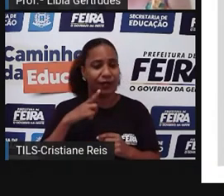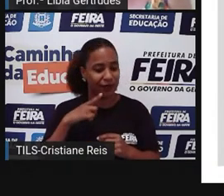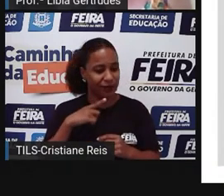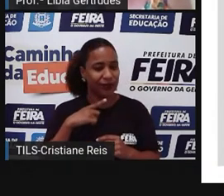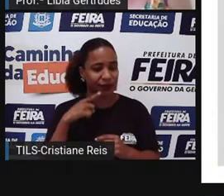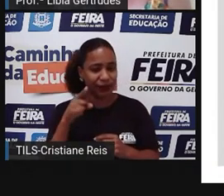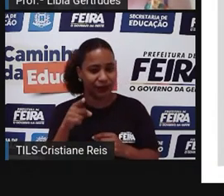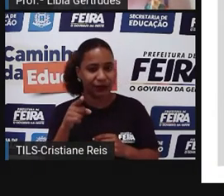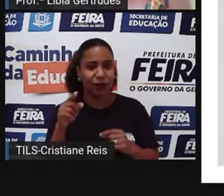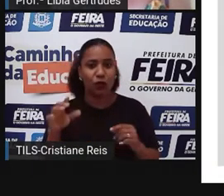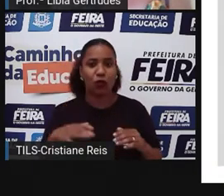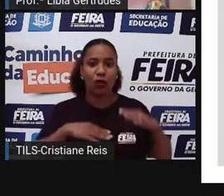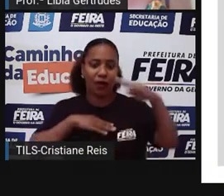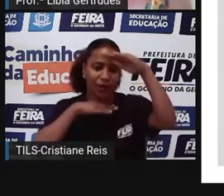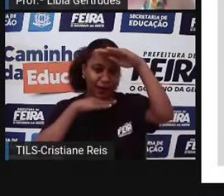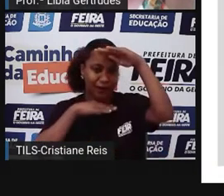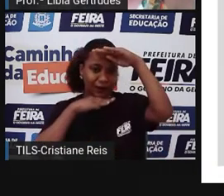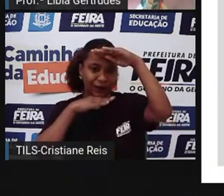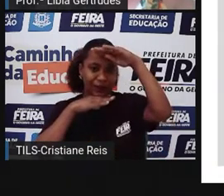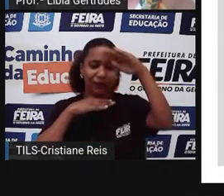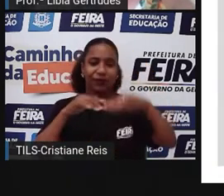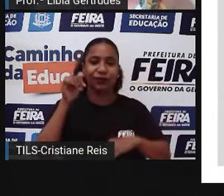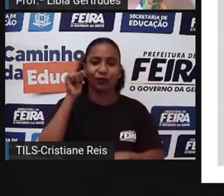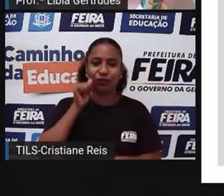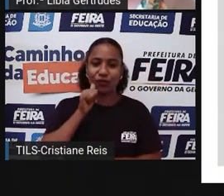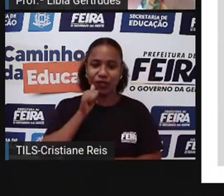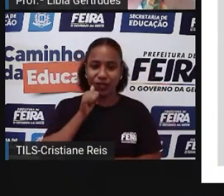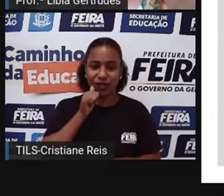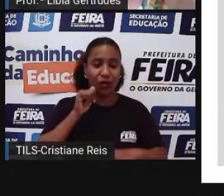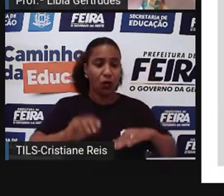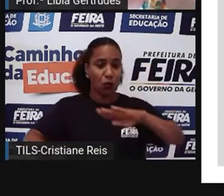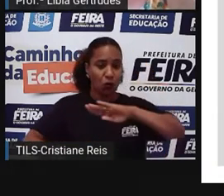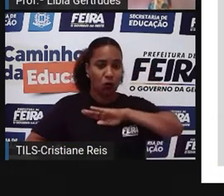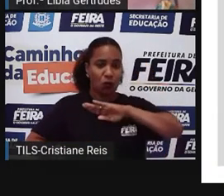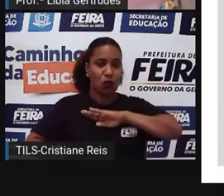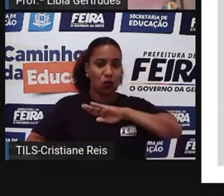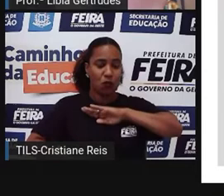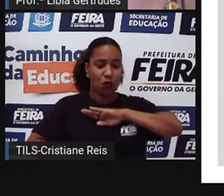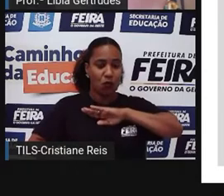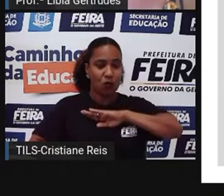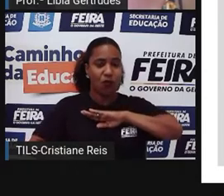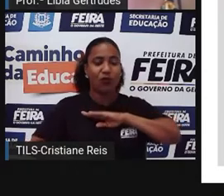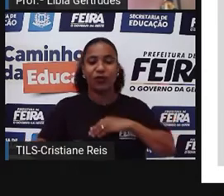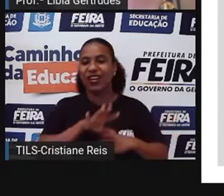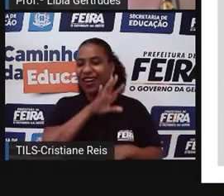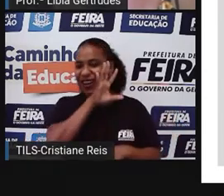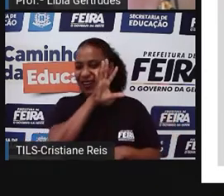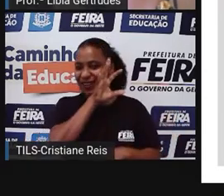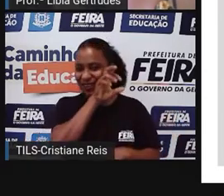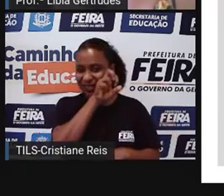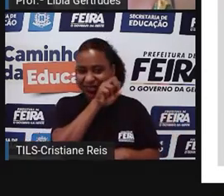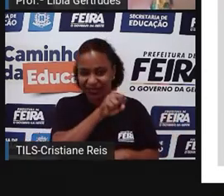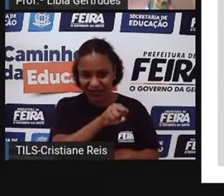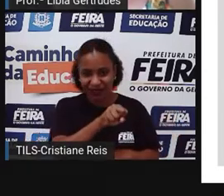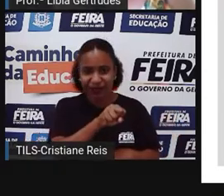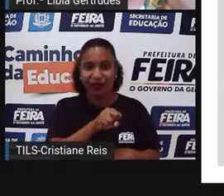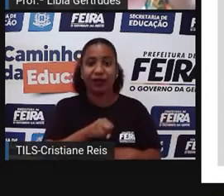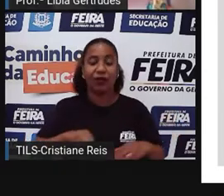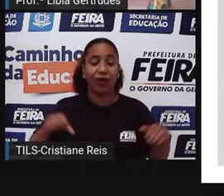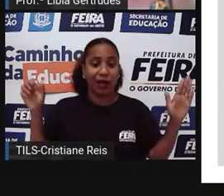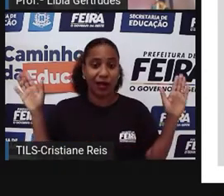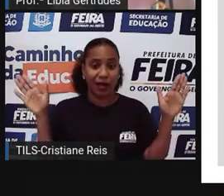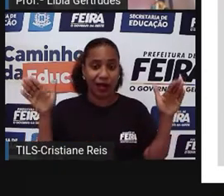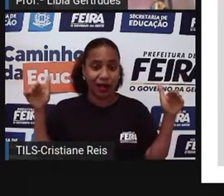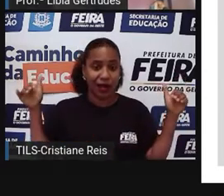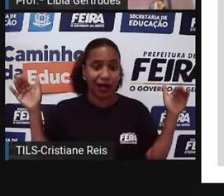mulher e o corpo de leão, as asas de pássaro e a cauda de dragão. E ela